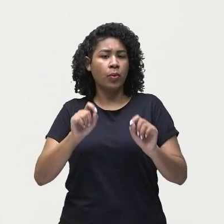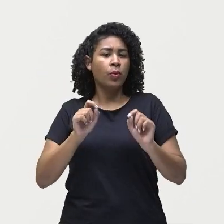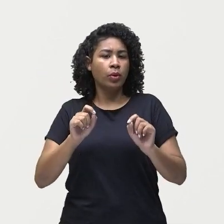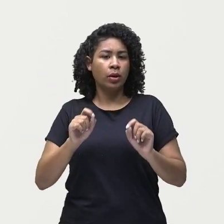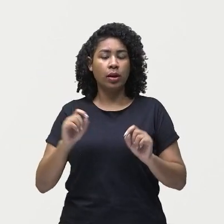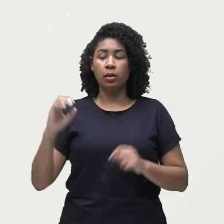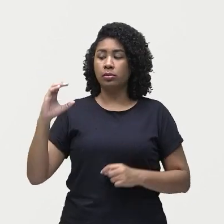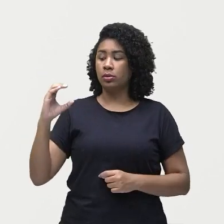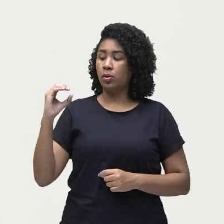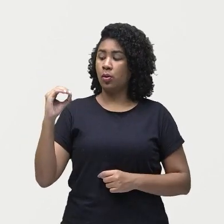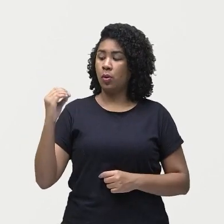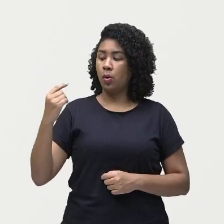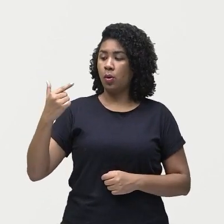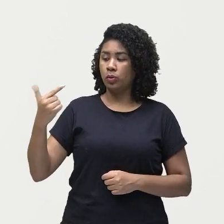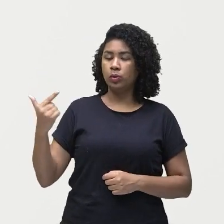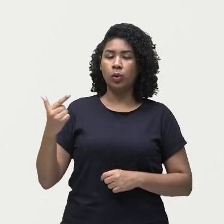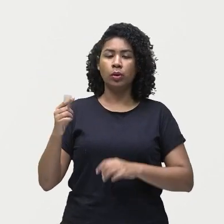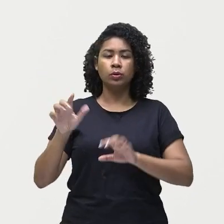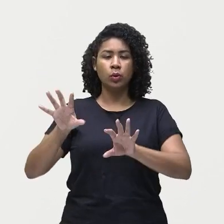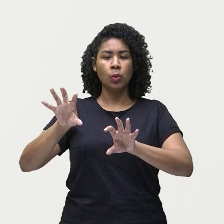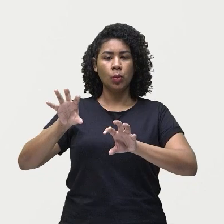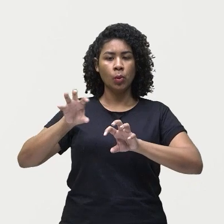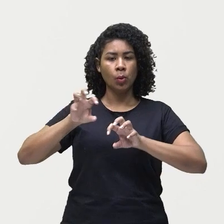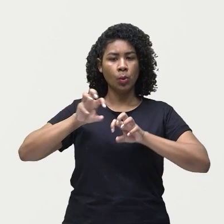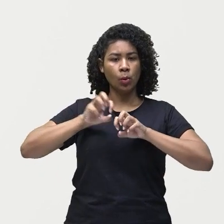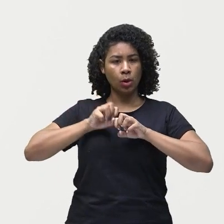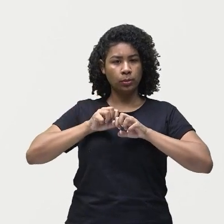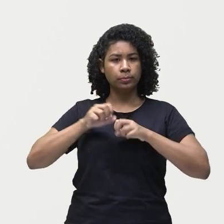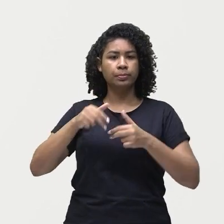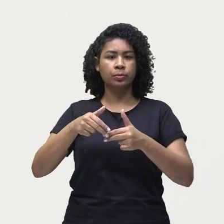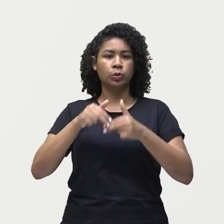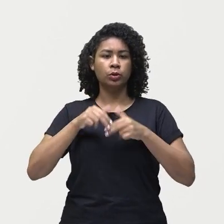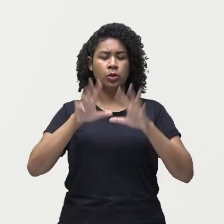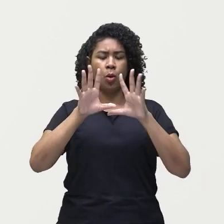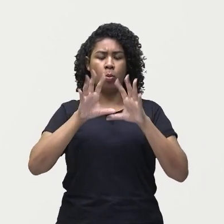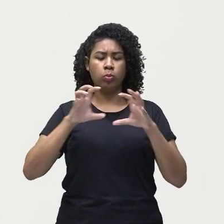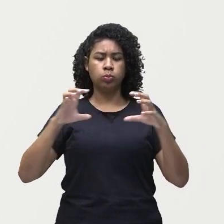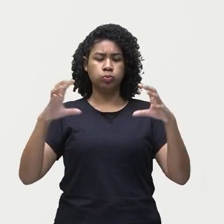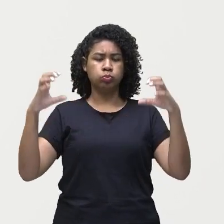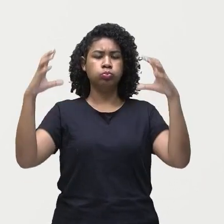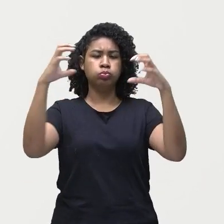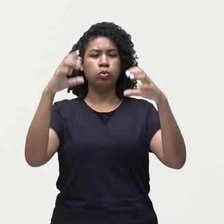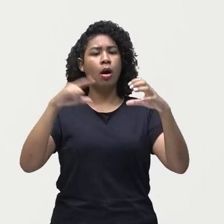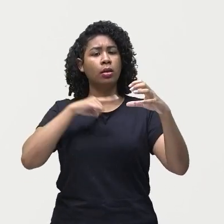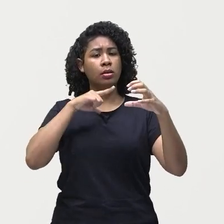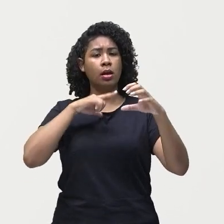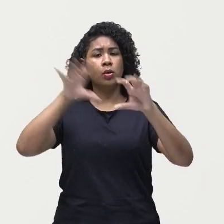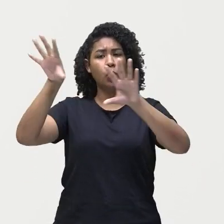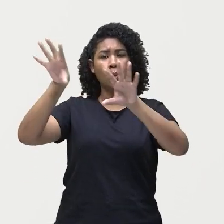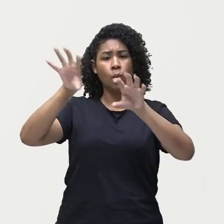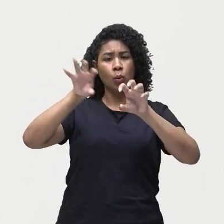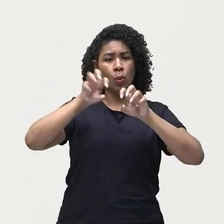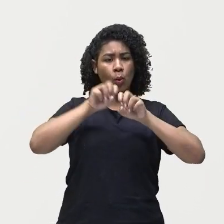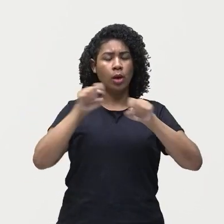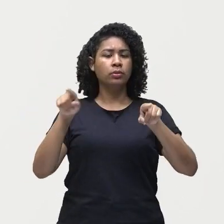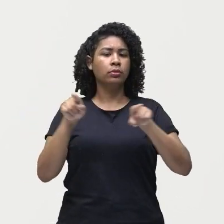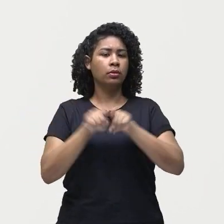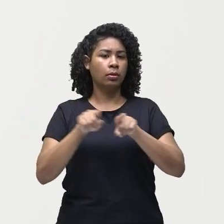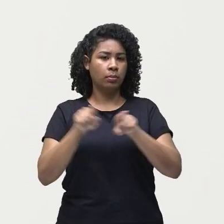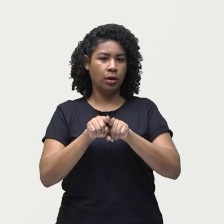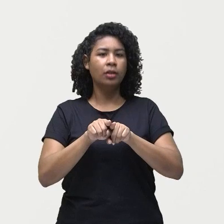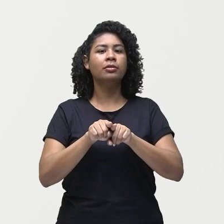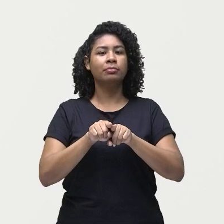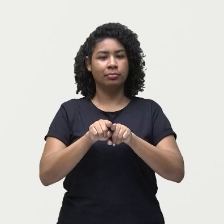solar é refletida pelas nuvens e pela superfície terrestre. Esses mesmos